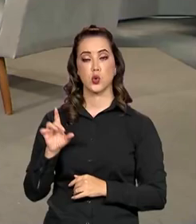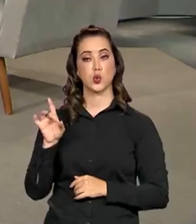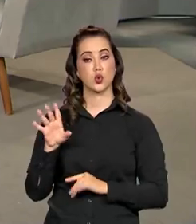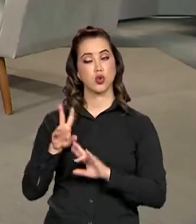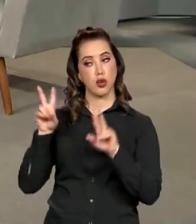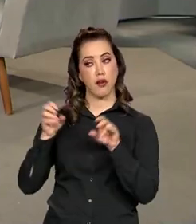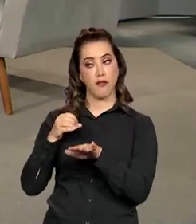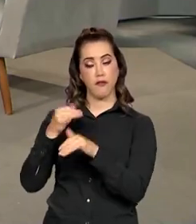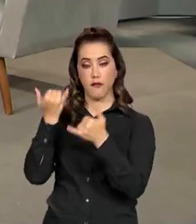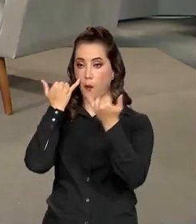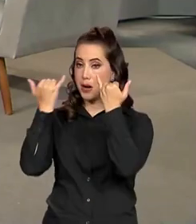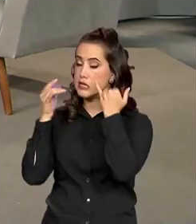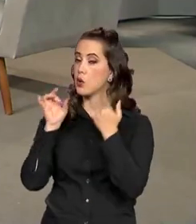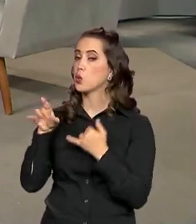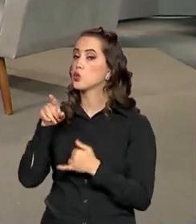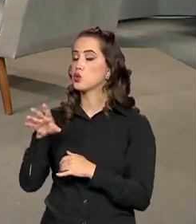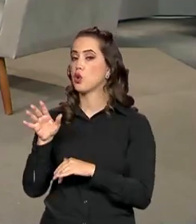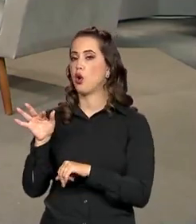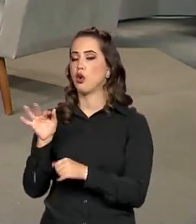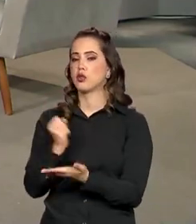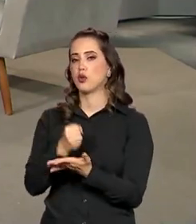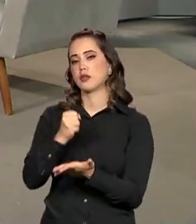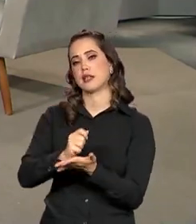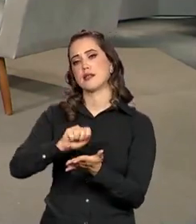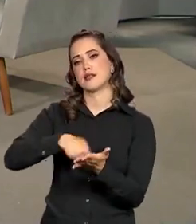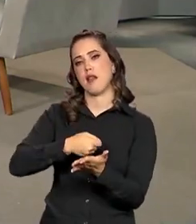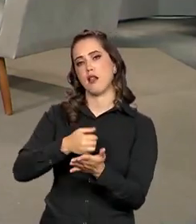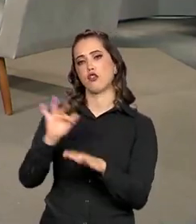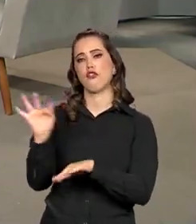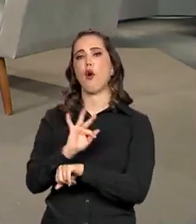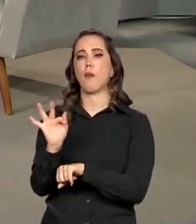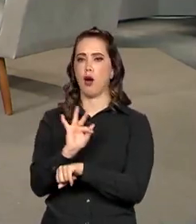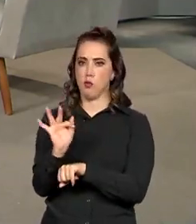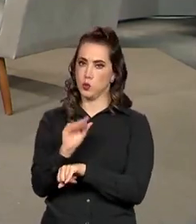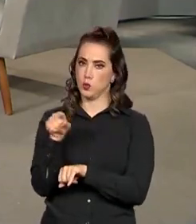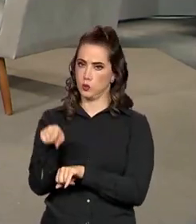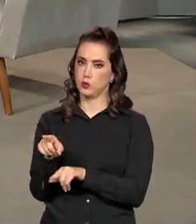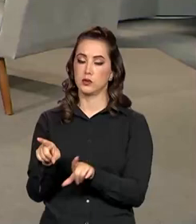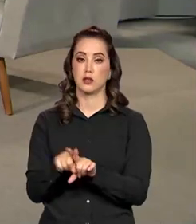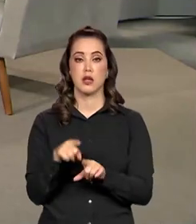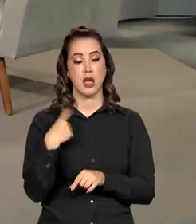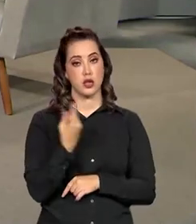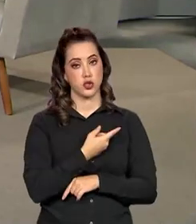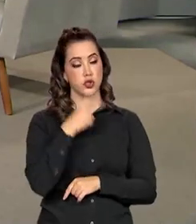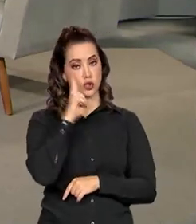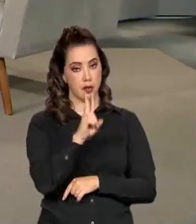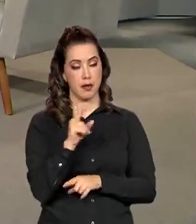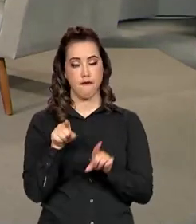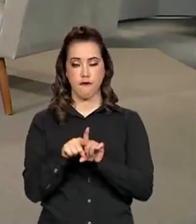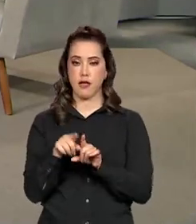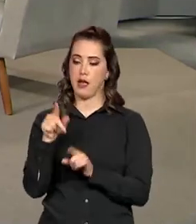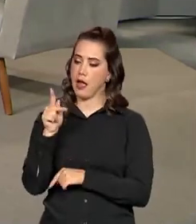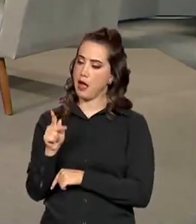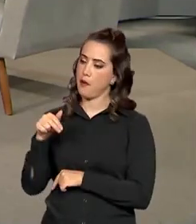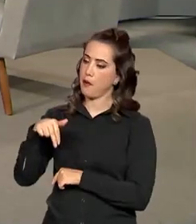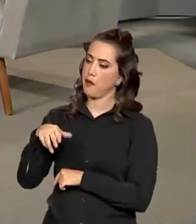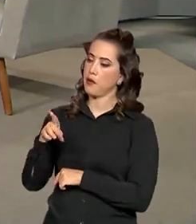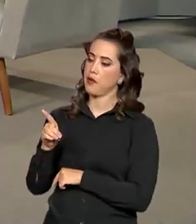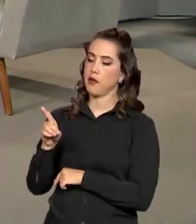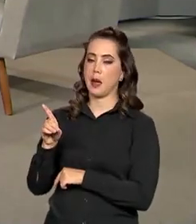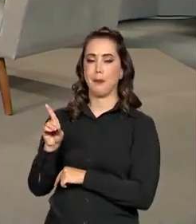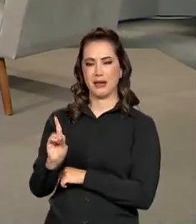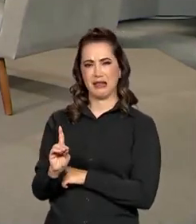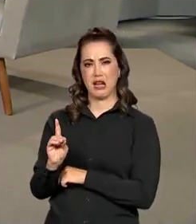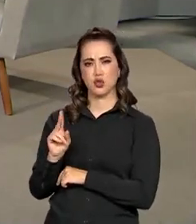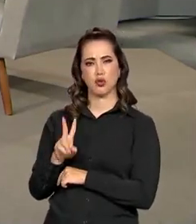carteira assinada. A gente também tem no Brasil a PNAD contínua do IBGE, que daí envolve um escopo bem maior. São